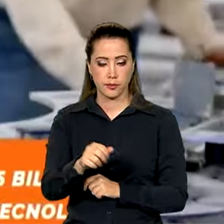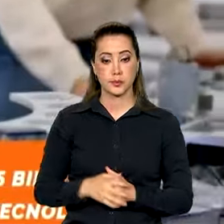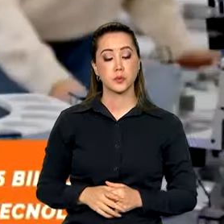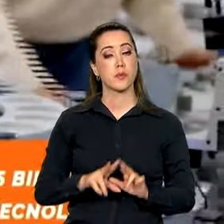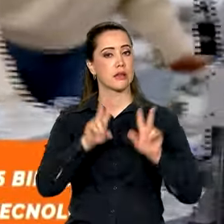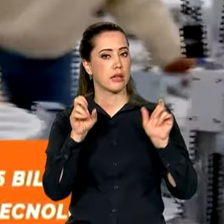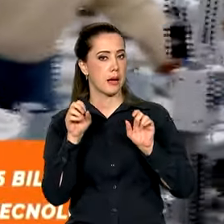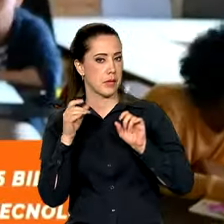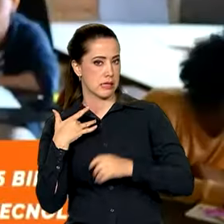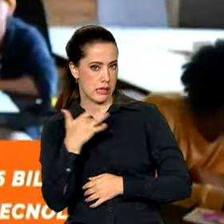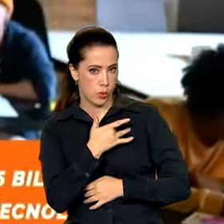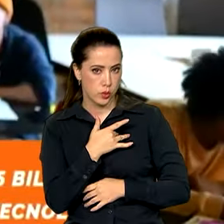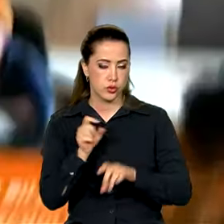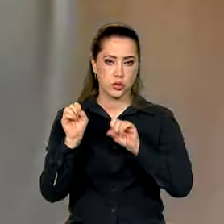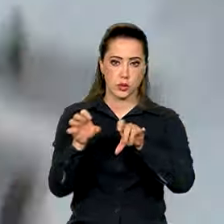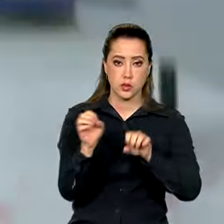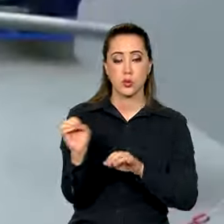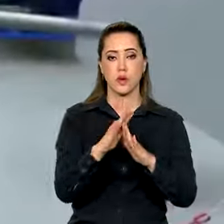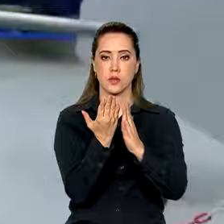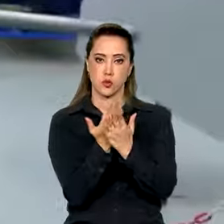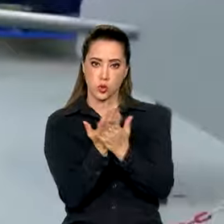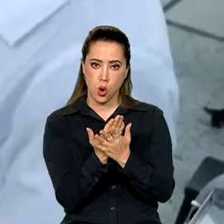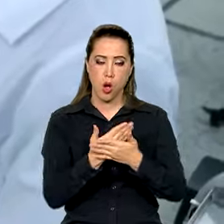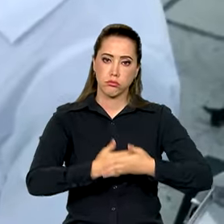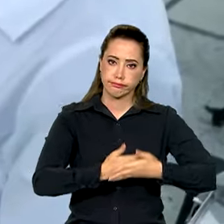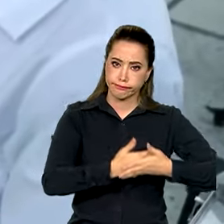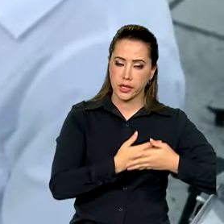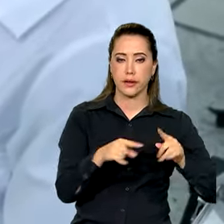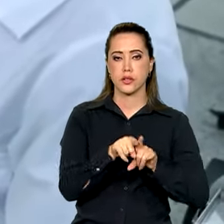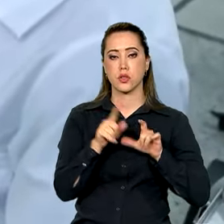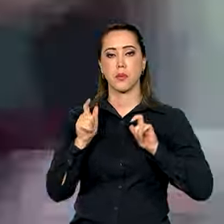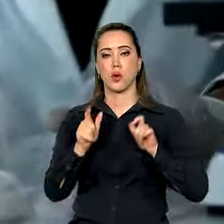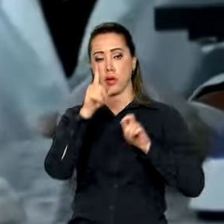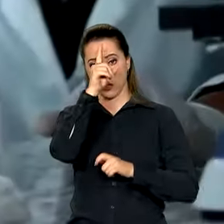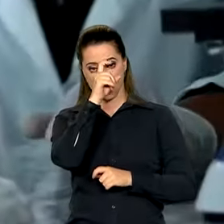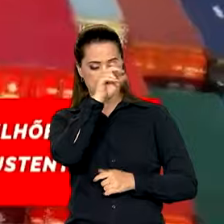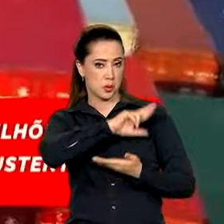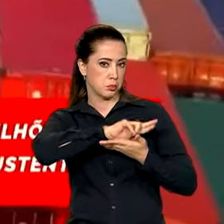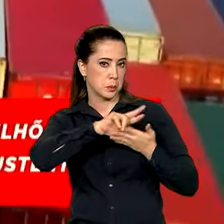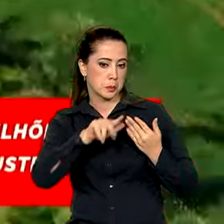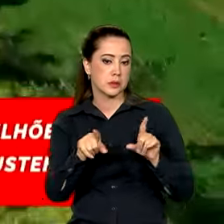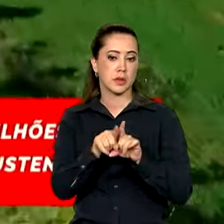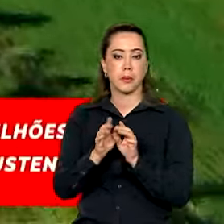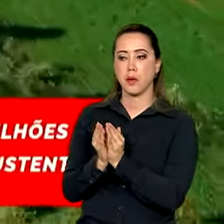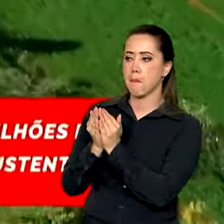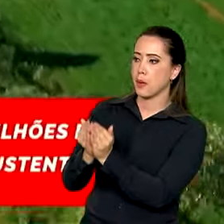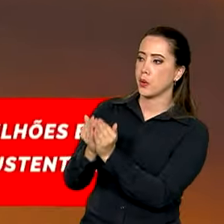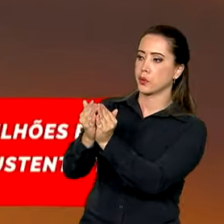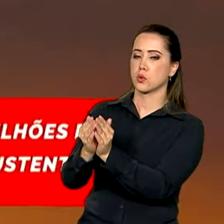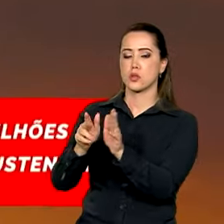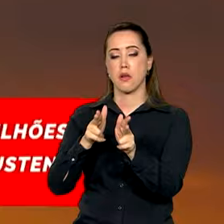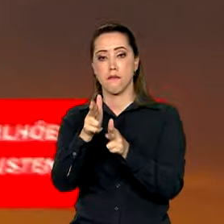educação, novas escolas e creches e unidades de saúde. Outros empreendimentos incluem portos e ferrovias